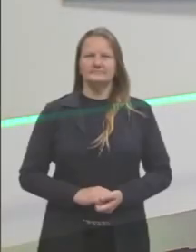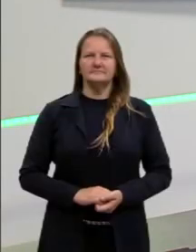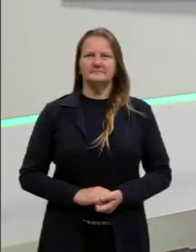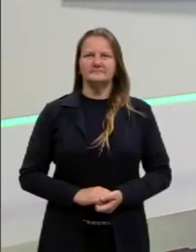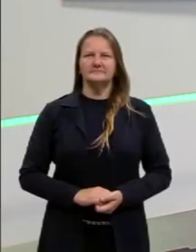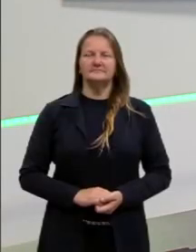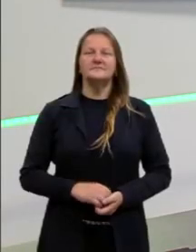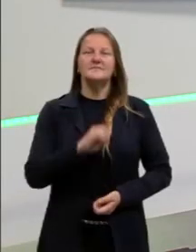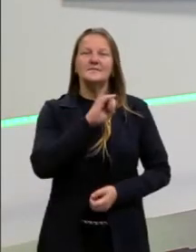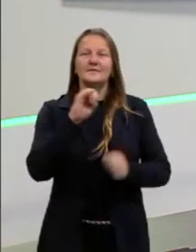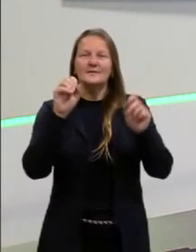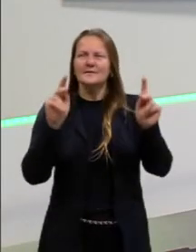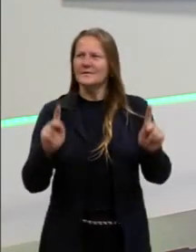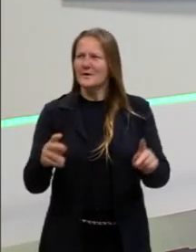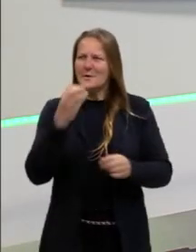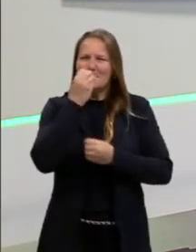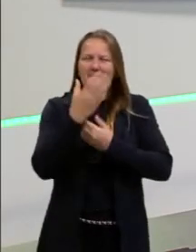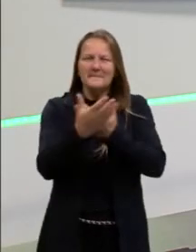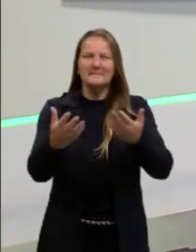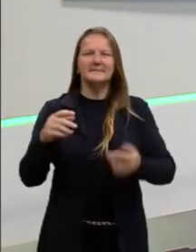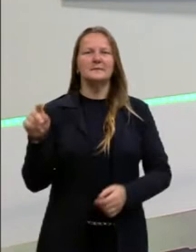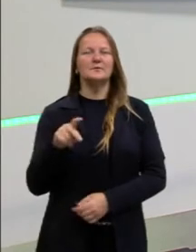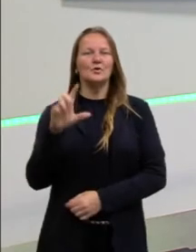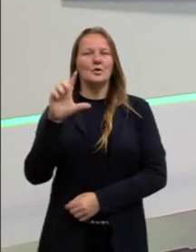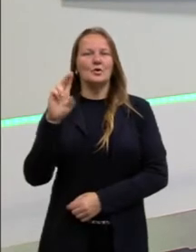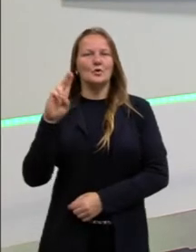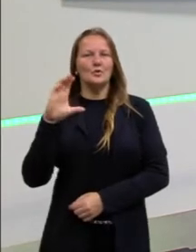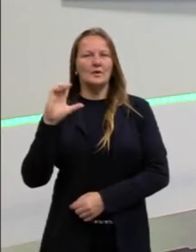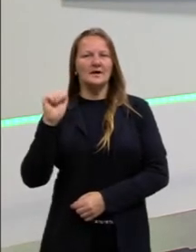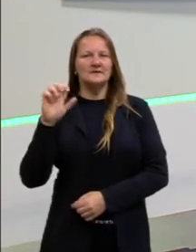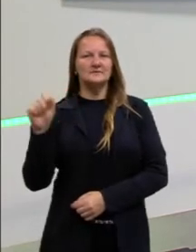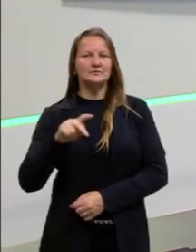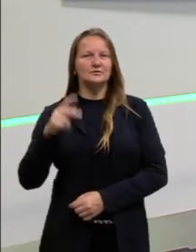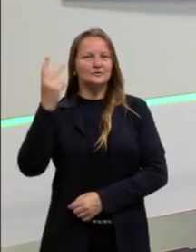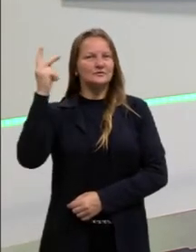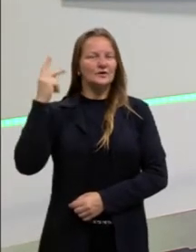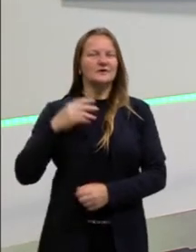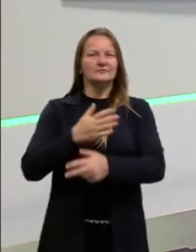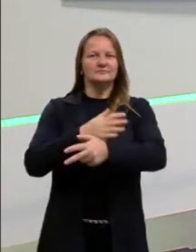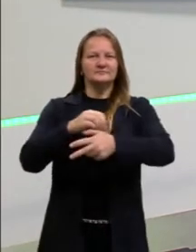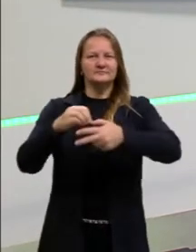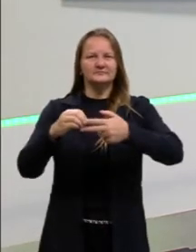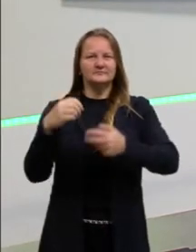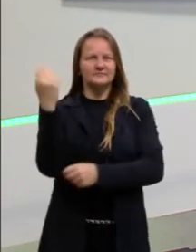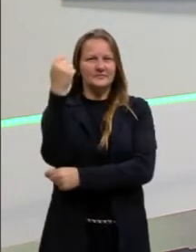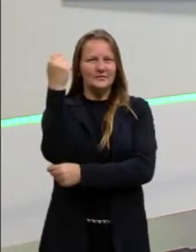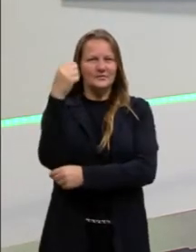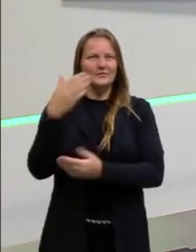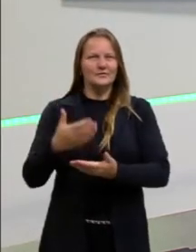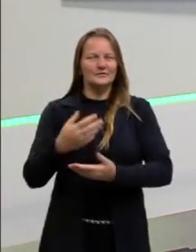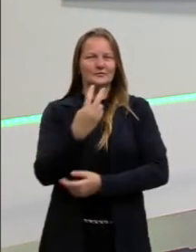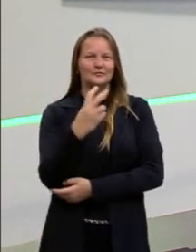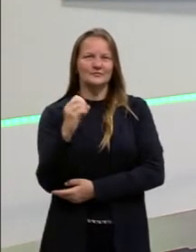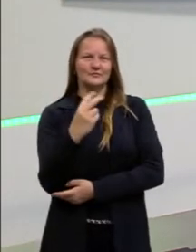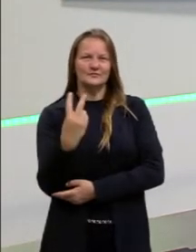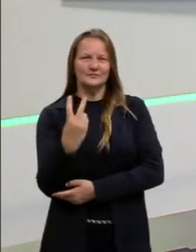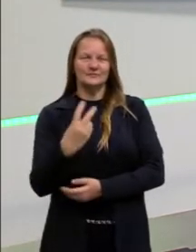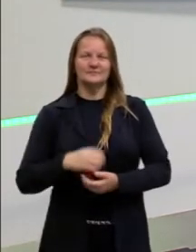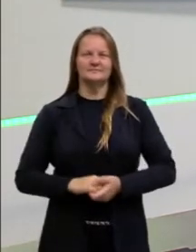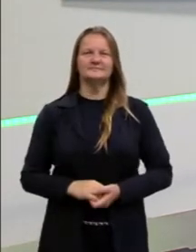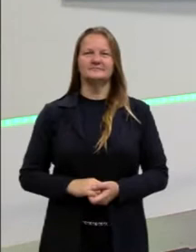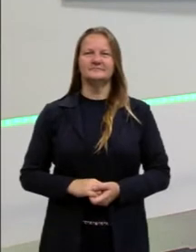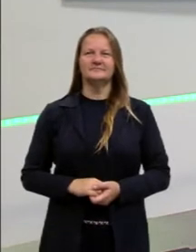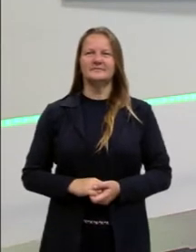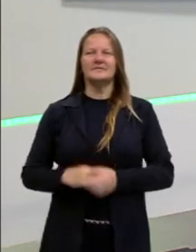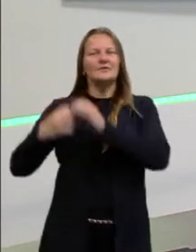E aí, pessoal, tudo bem? Eu sou o Lucas Labella, professor de História do Pré-ENEM-RS 2022. Vou começar a aula fazendo